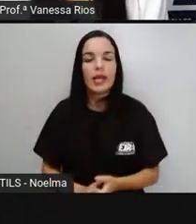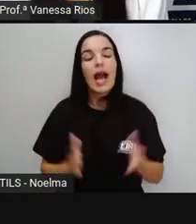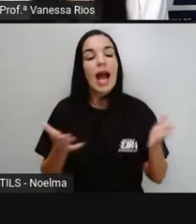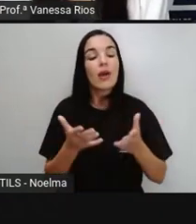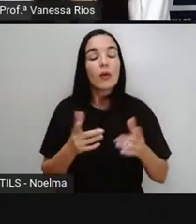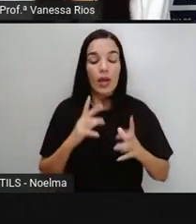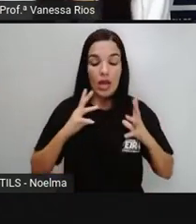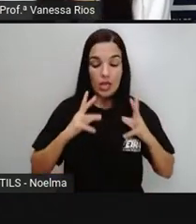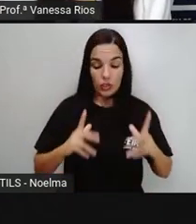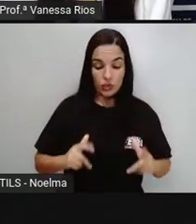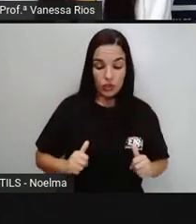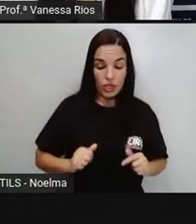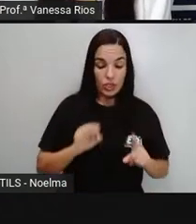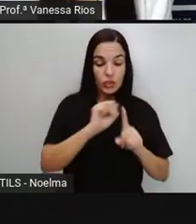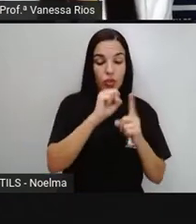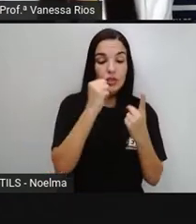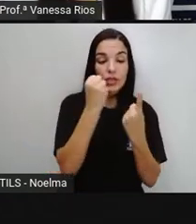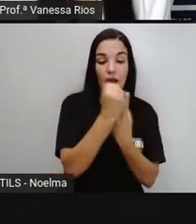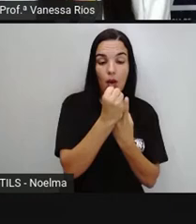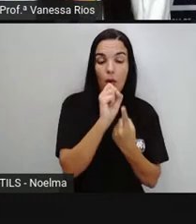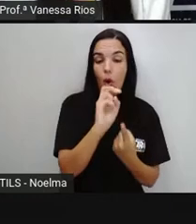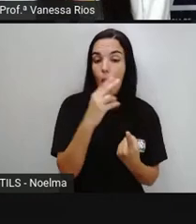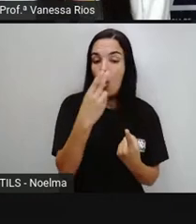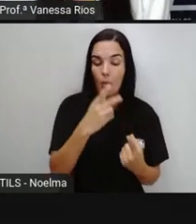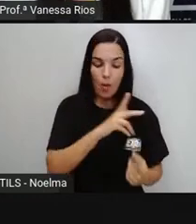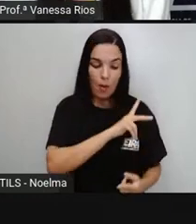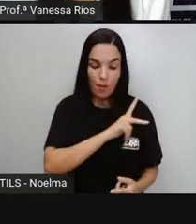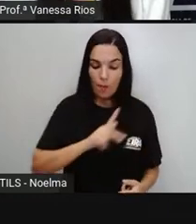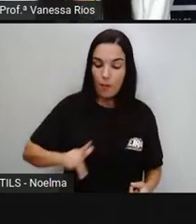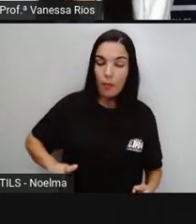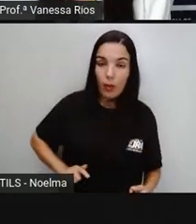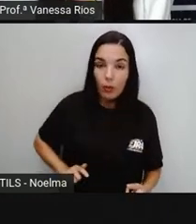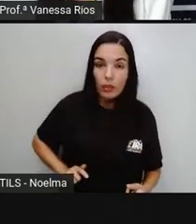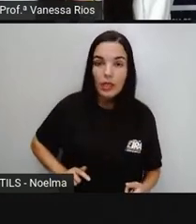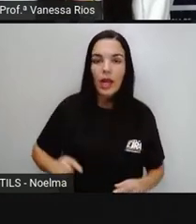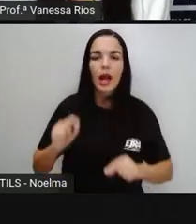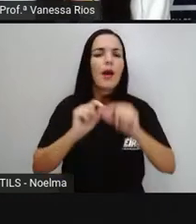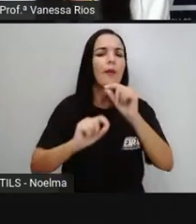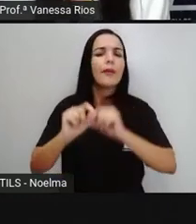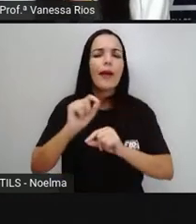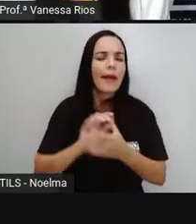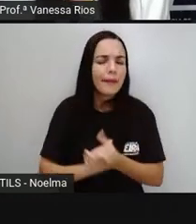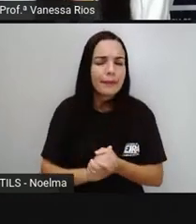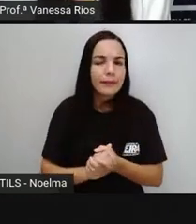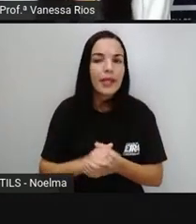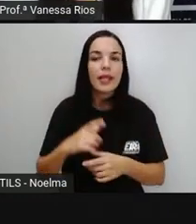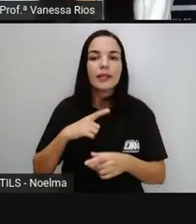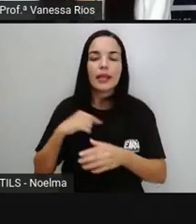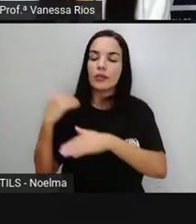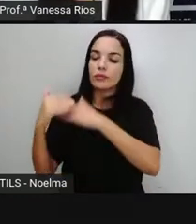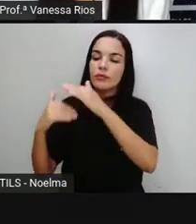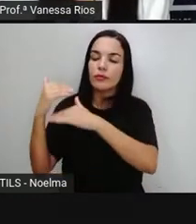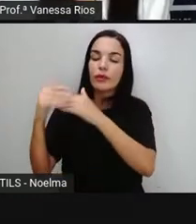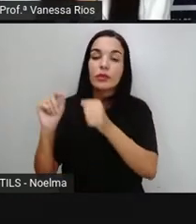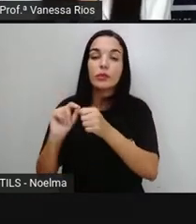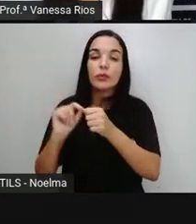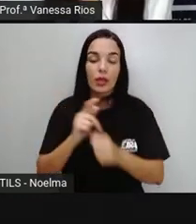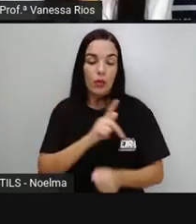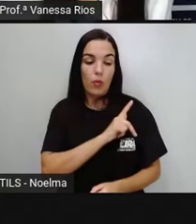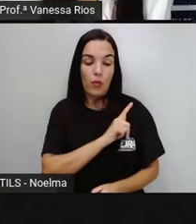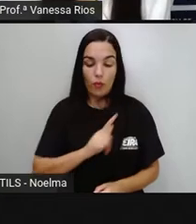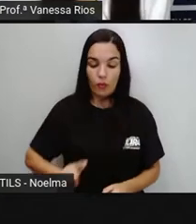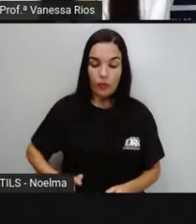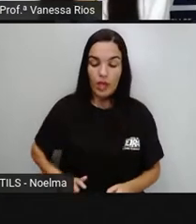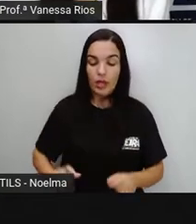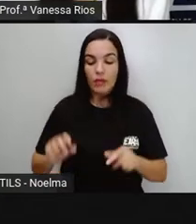Social Ou pública Está relacionada Às ações Desenvolvidas Pelo poder Público Em prol